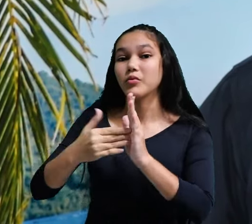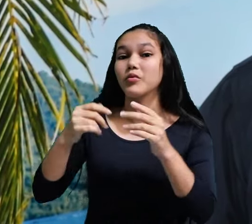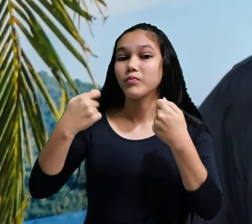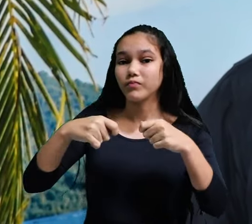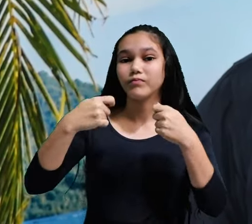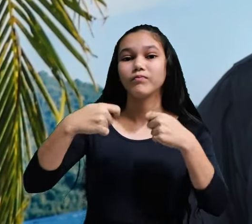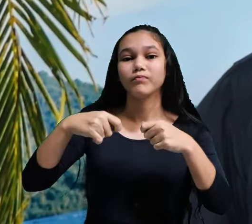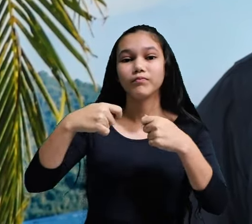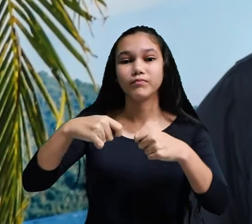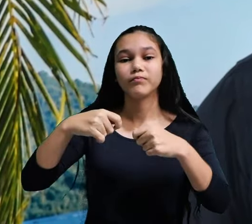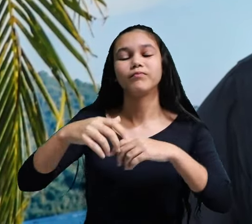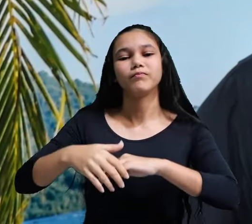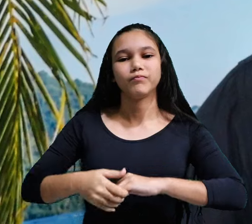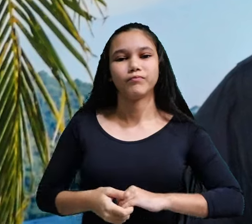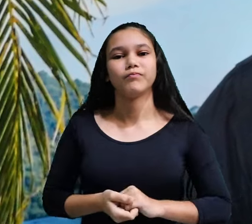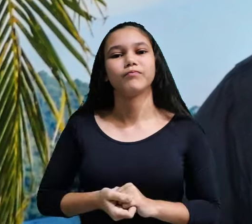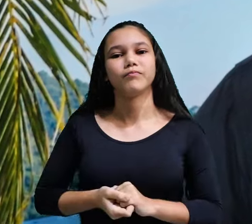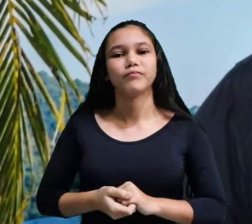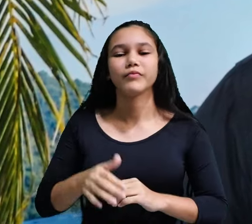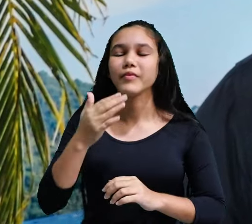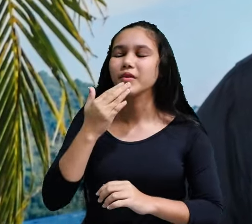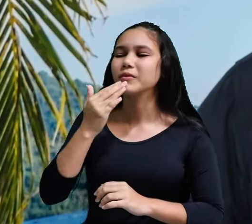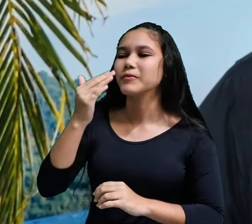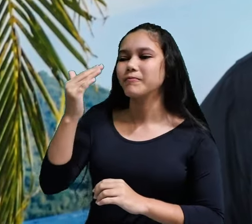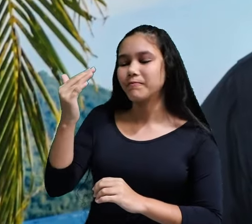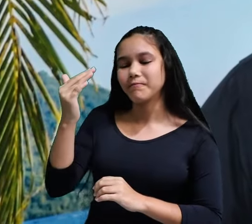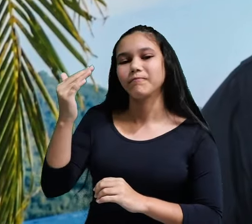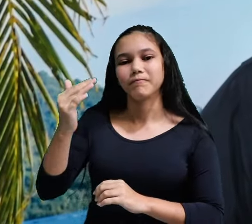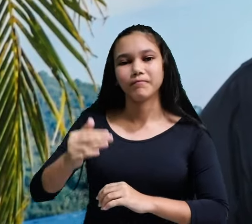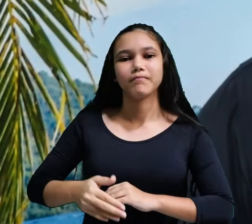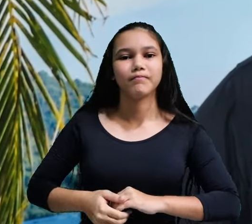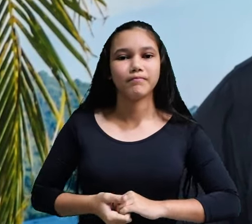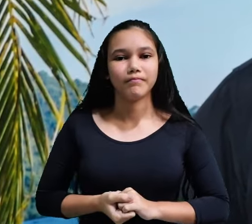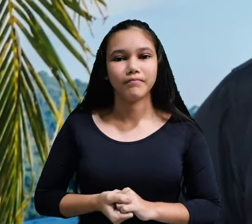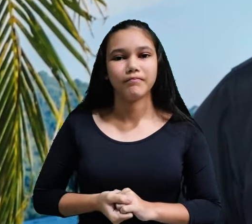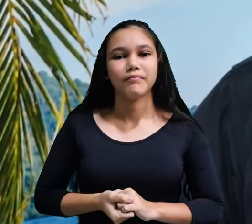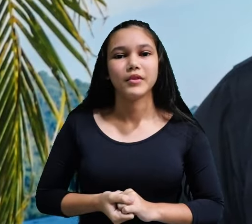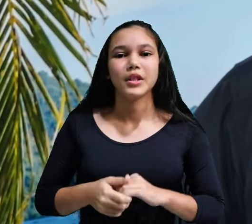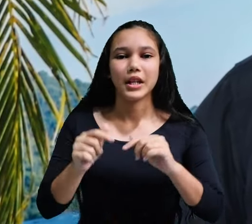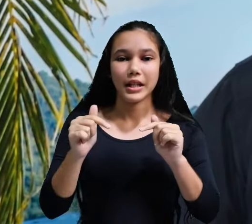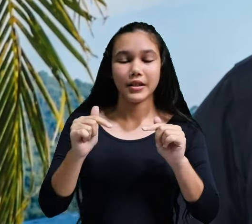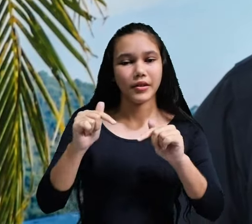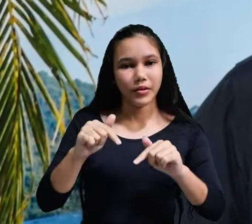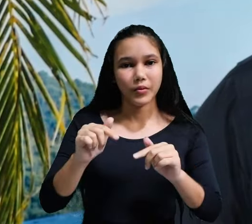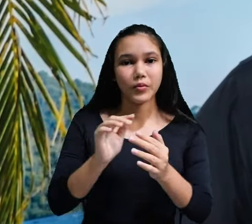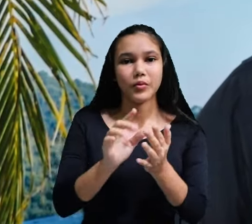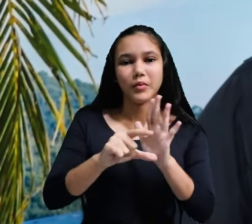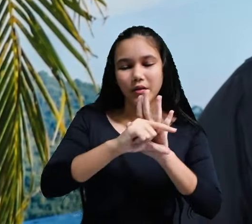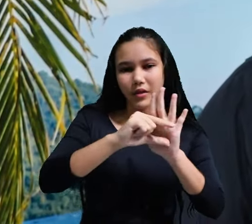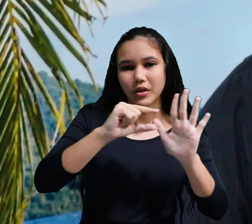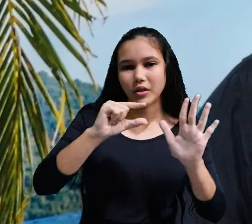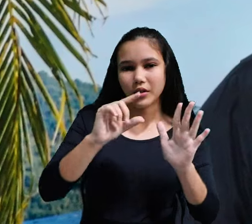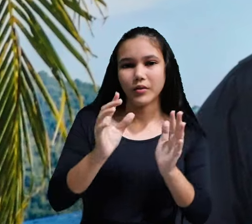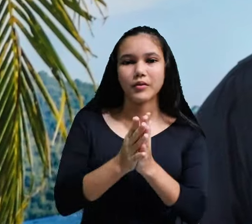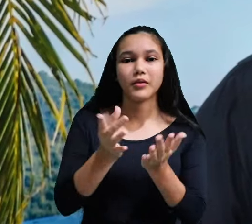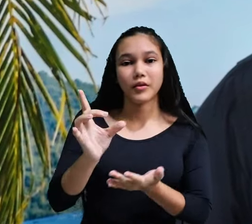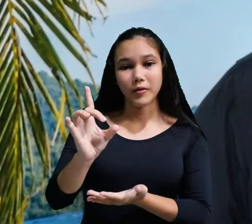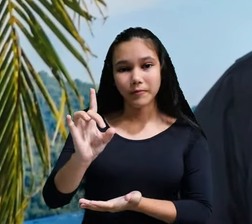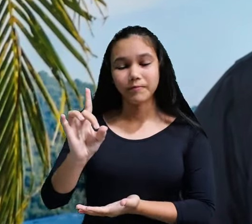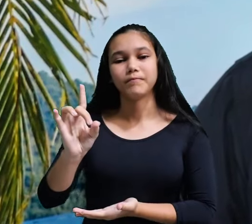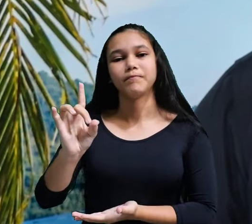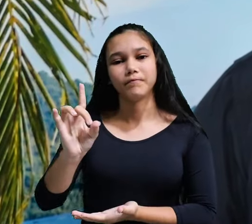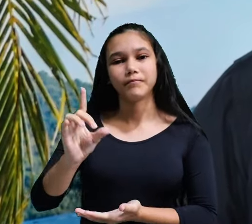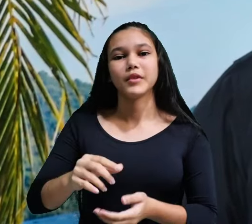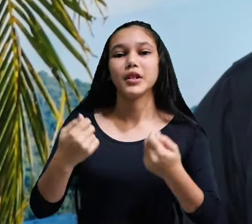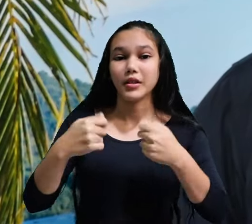precisam antes mesmo de pedirem. Aqui está um versículo da palavra de Deus